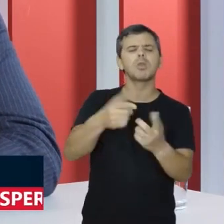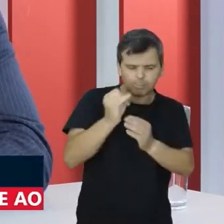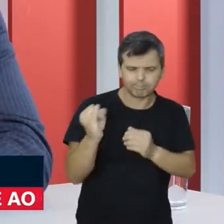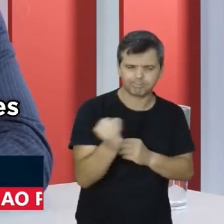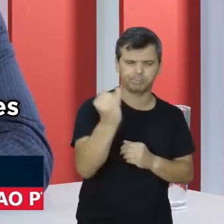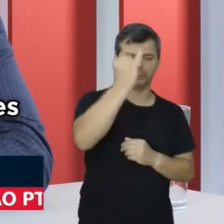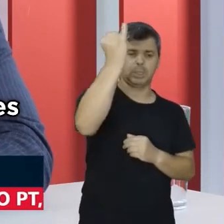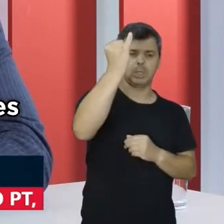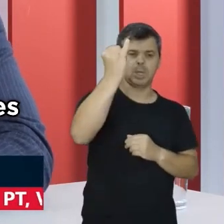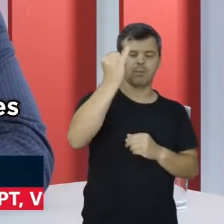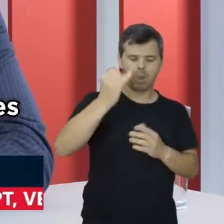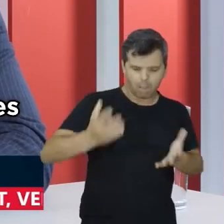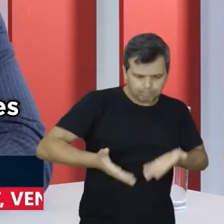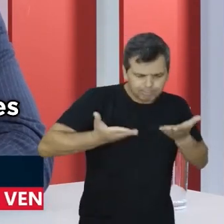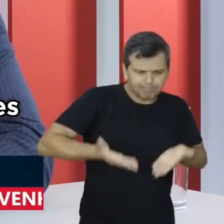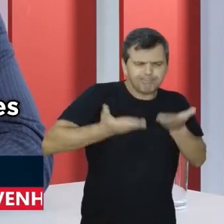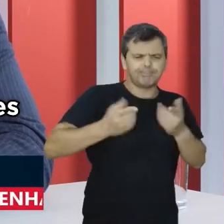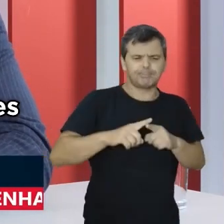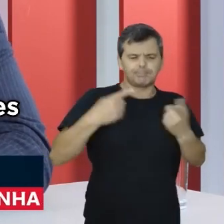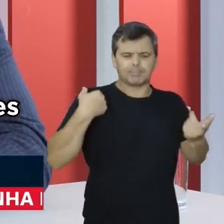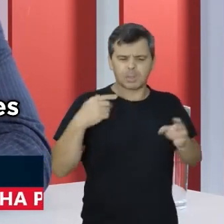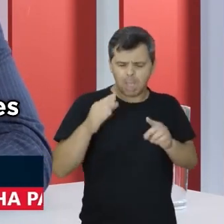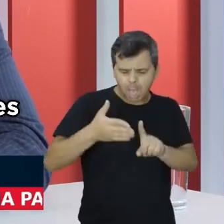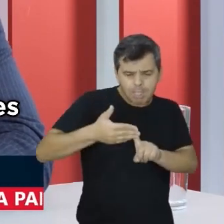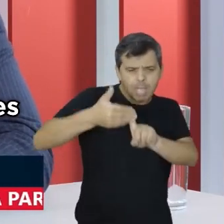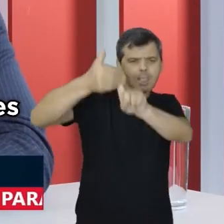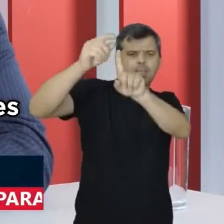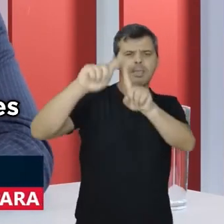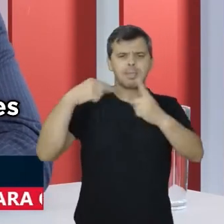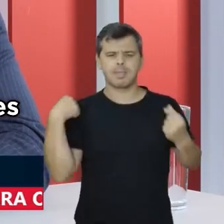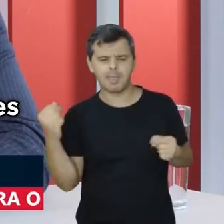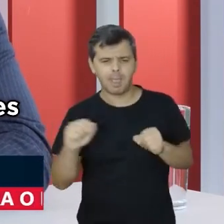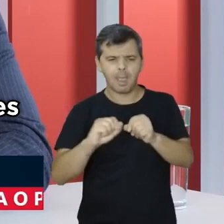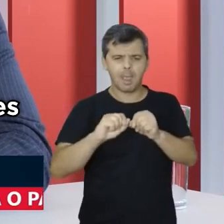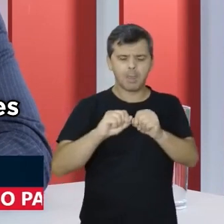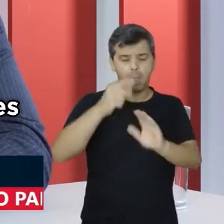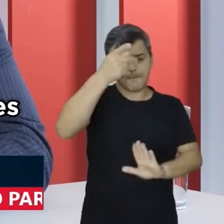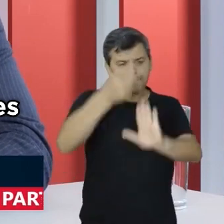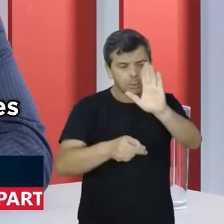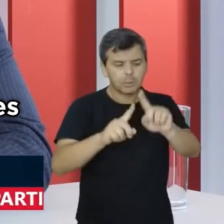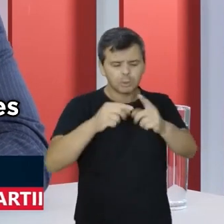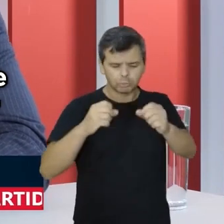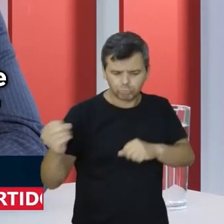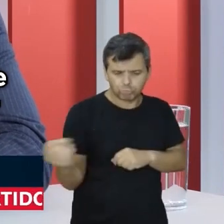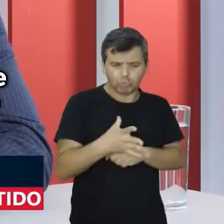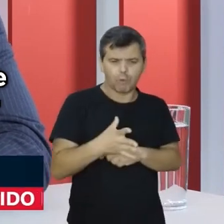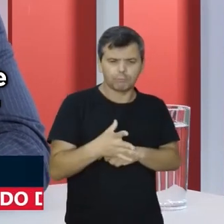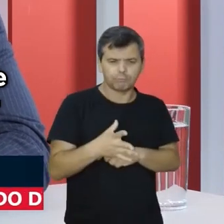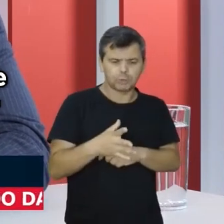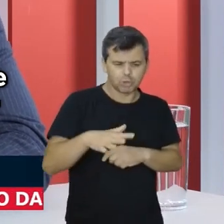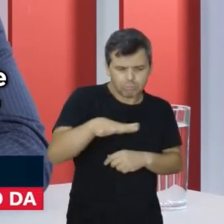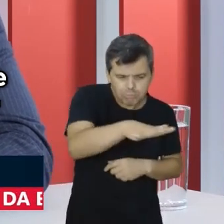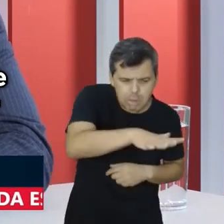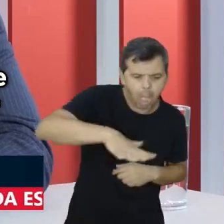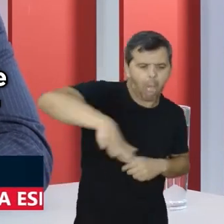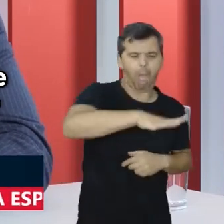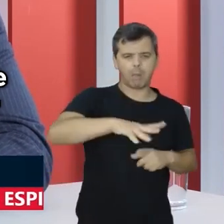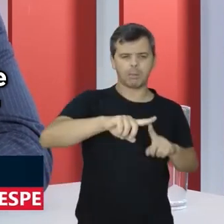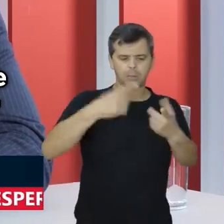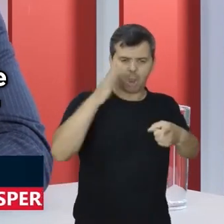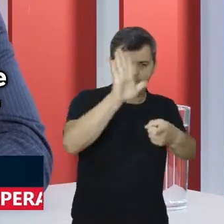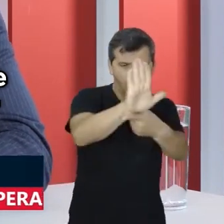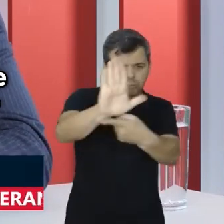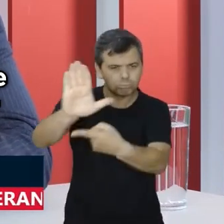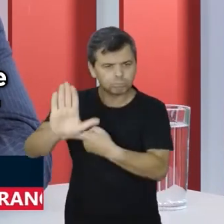PAC. O incentivo à tecnologia, o incentivo a projetos inovadores em todas as áreas para a gente poder